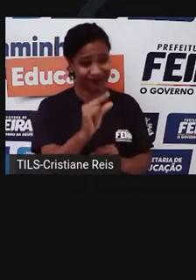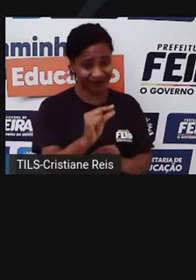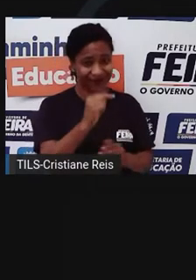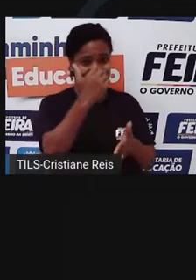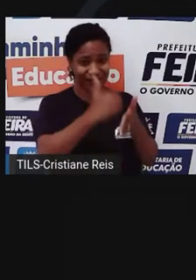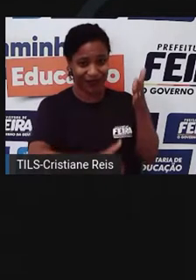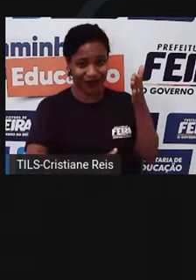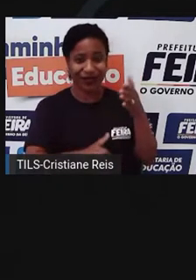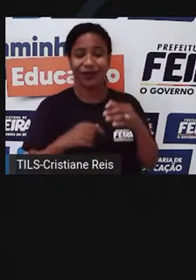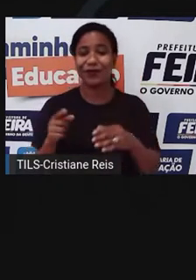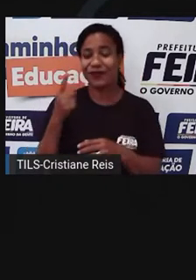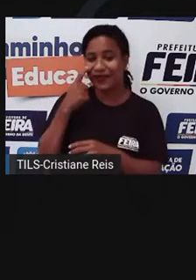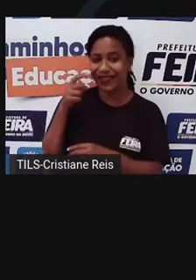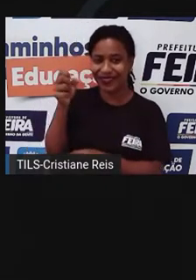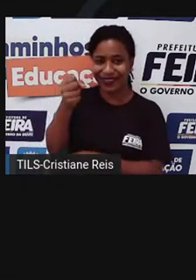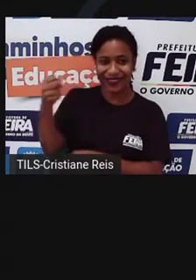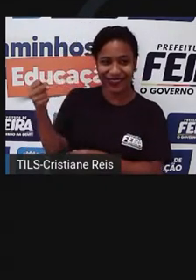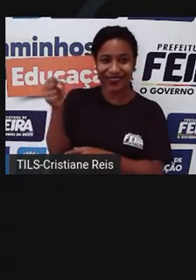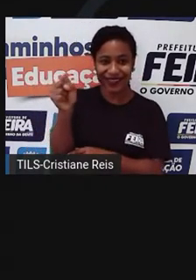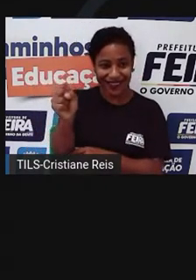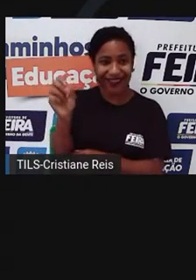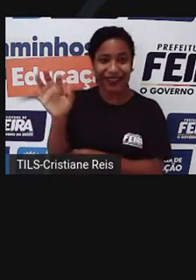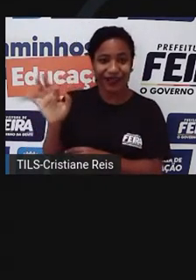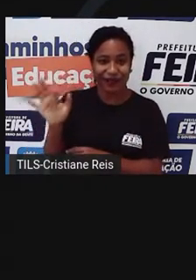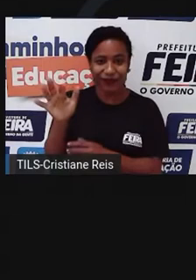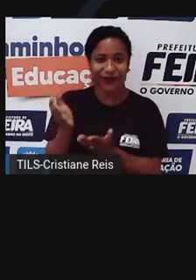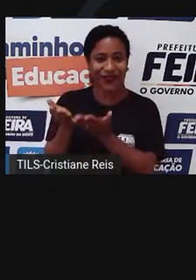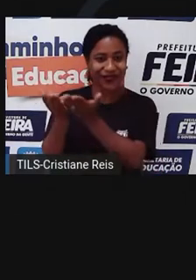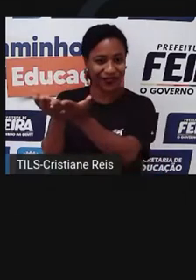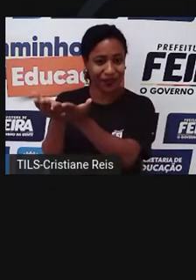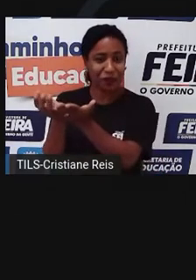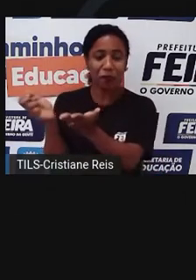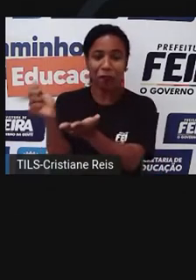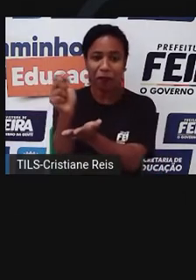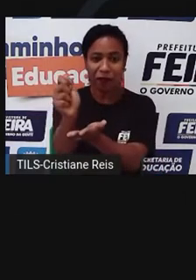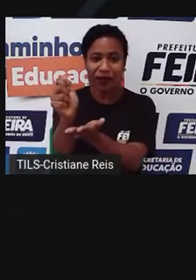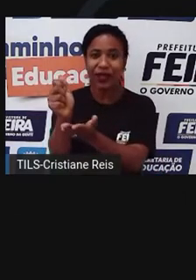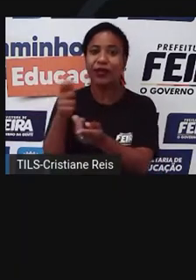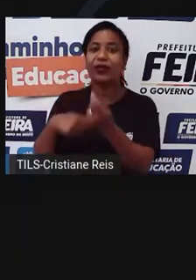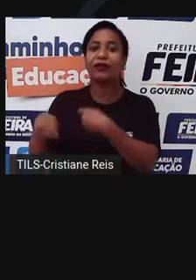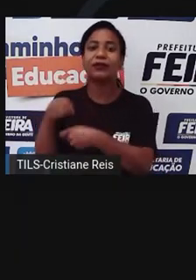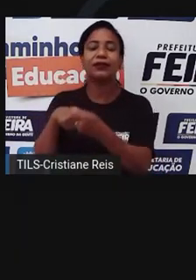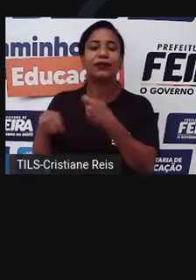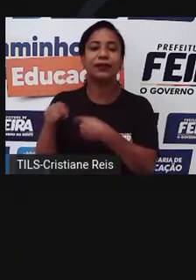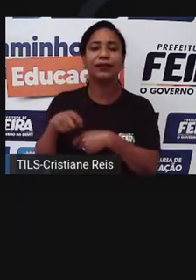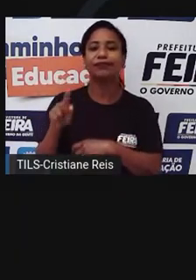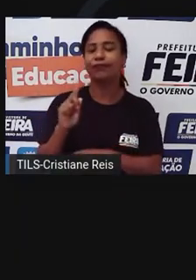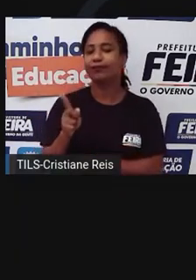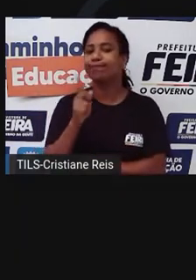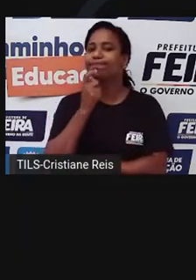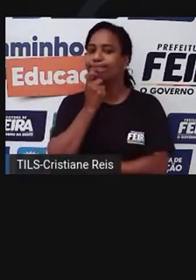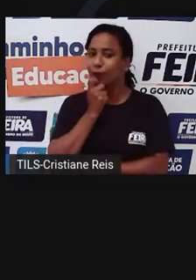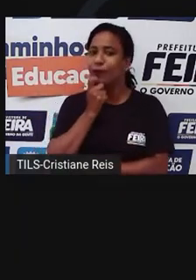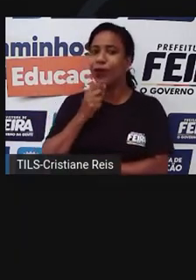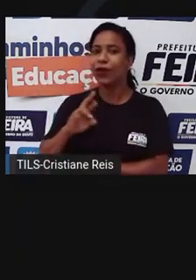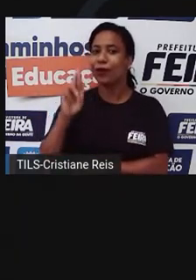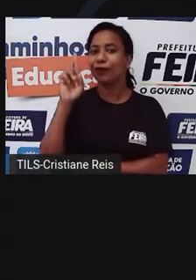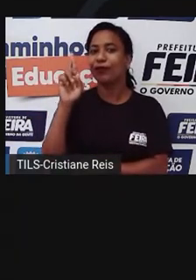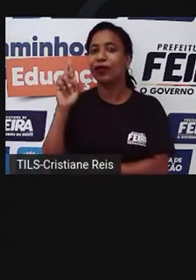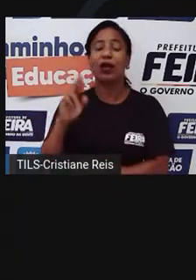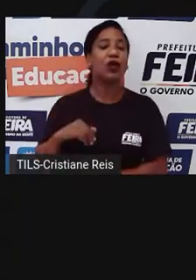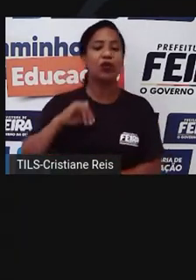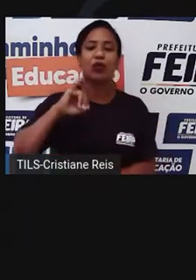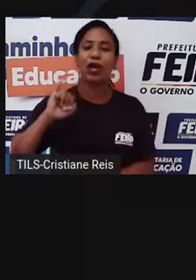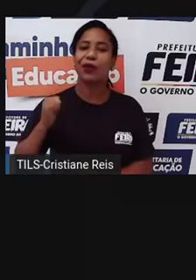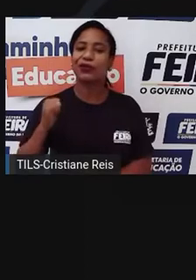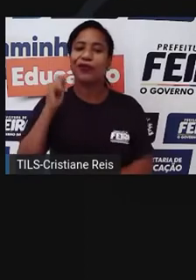caso desse microondas aqui. Entendi! Deixa comigo, mãe. Eu negocio. Ahem! É isso aí, moço. Não queremos juros. Vamos